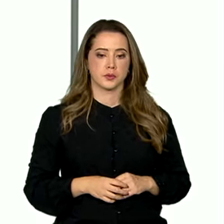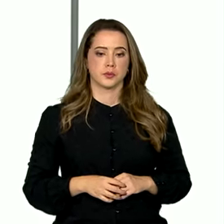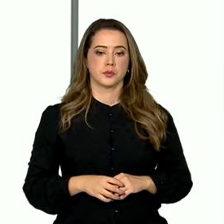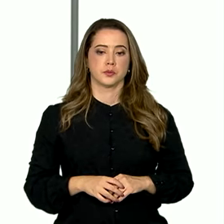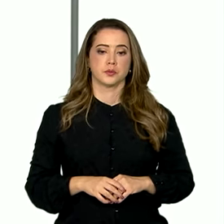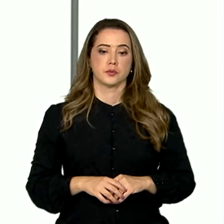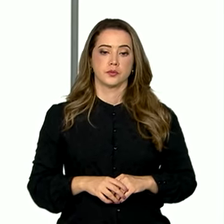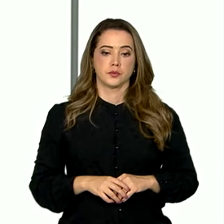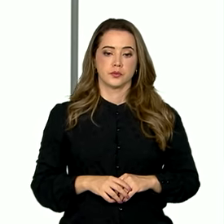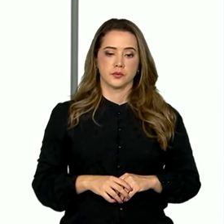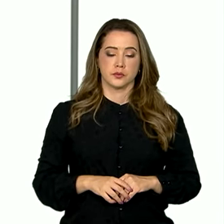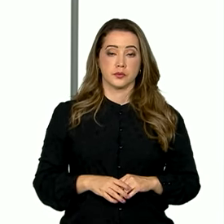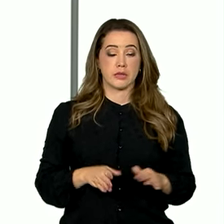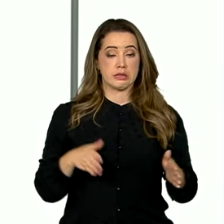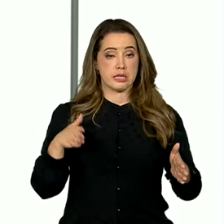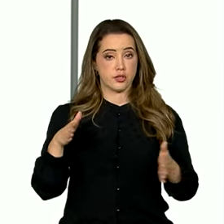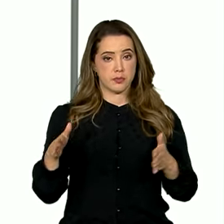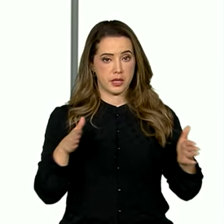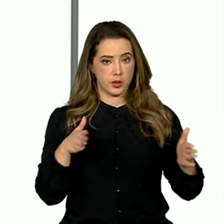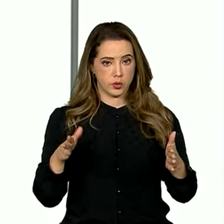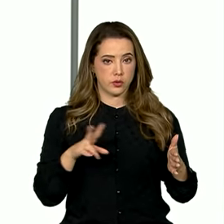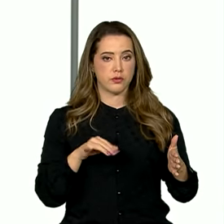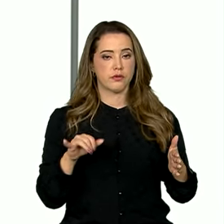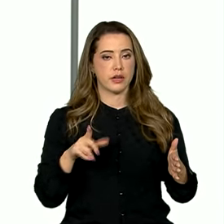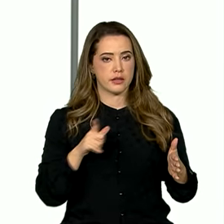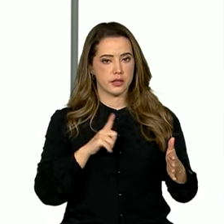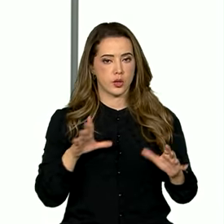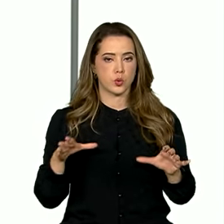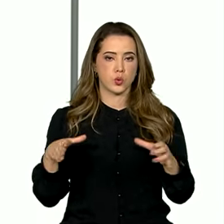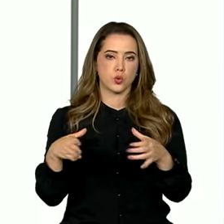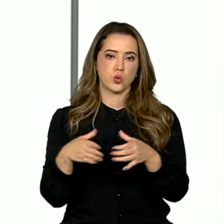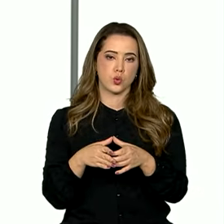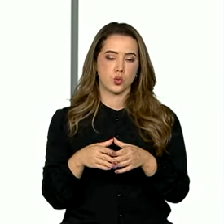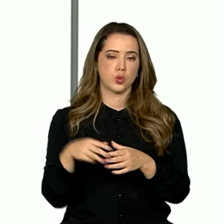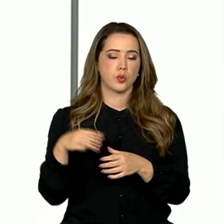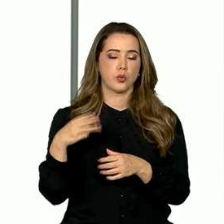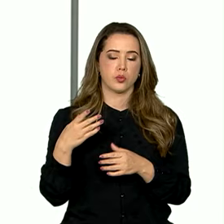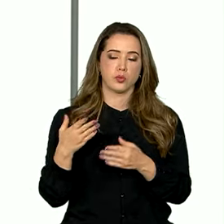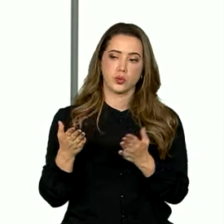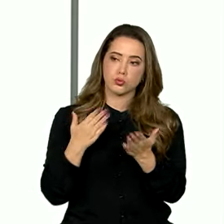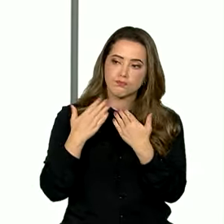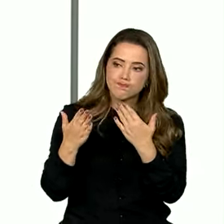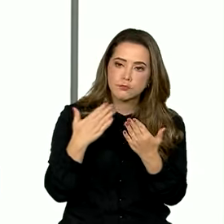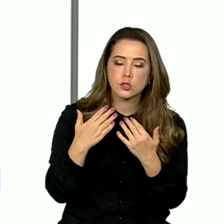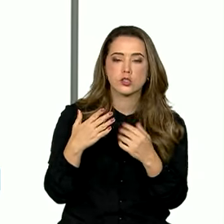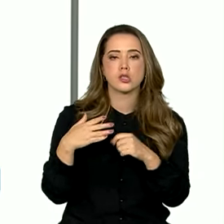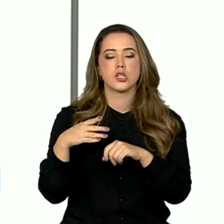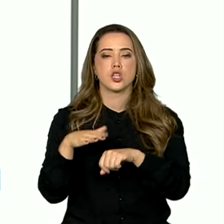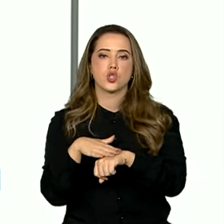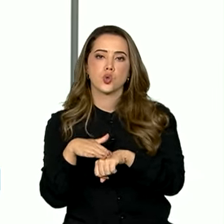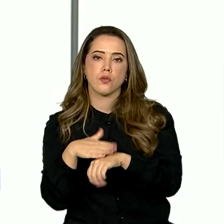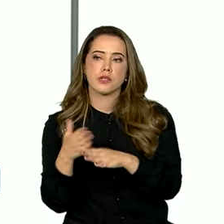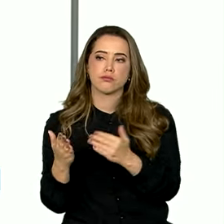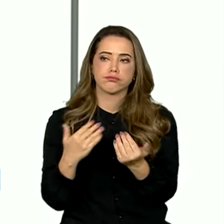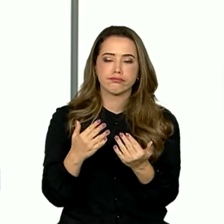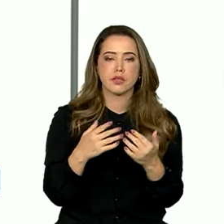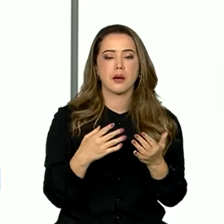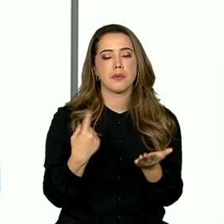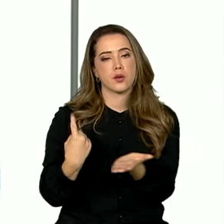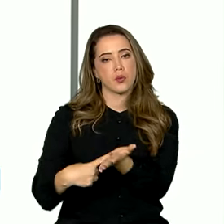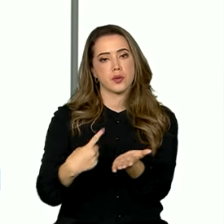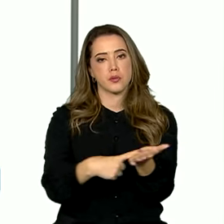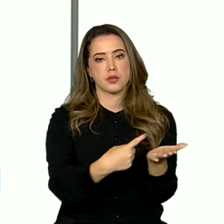Primeiro, período, haverá um grupo tripartite de negociação para a construção do acordo